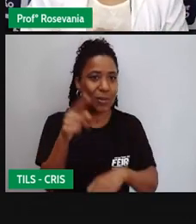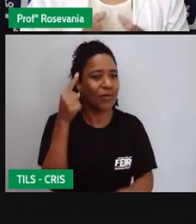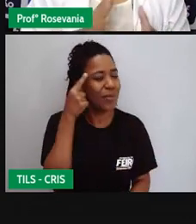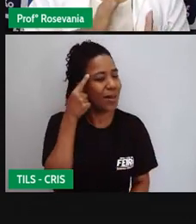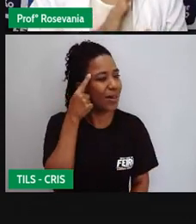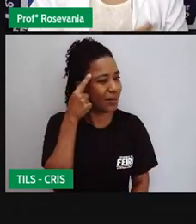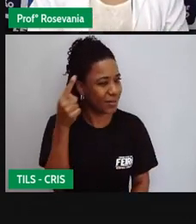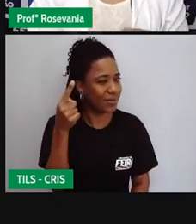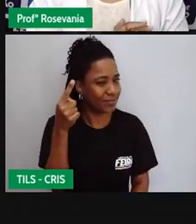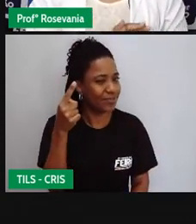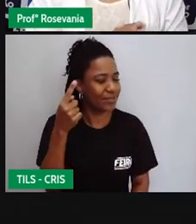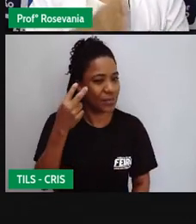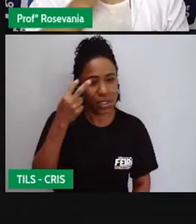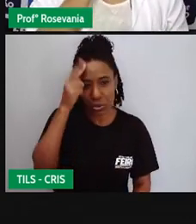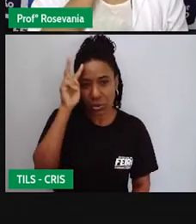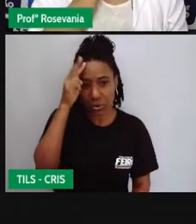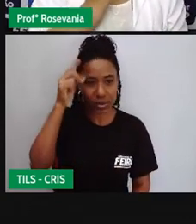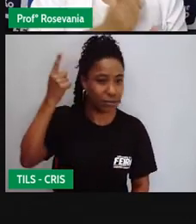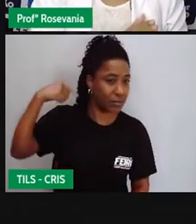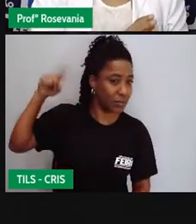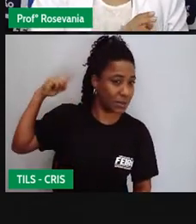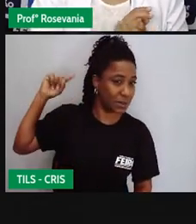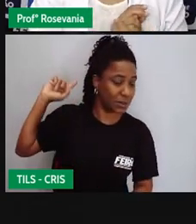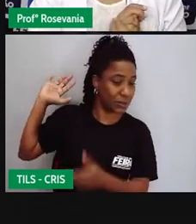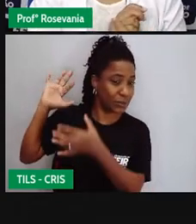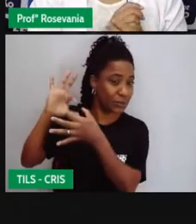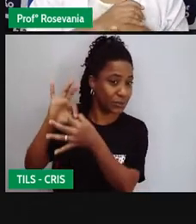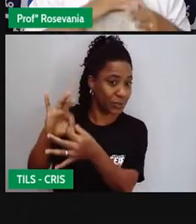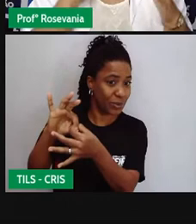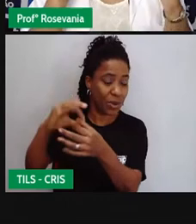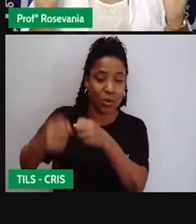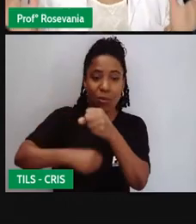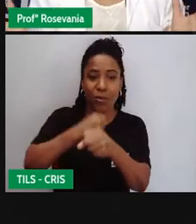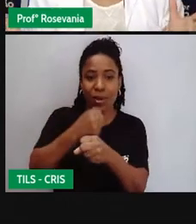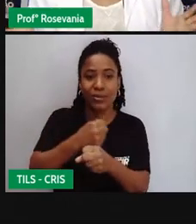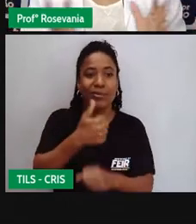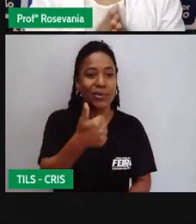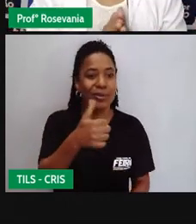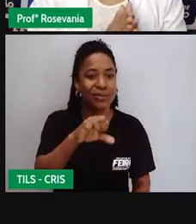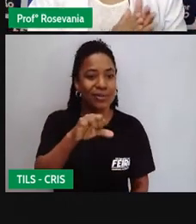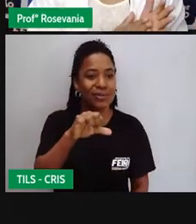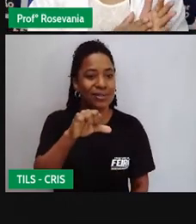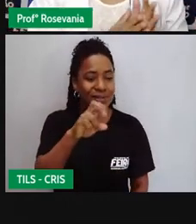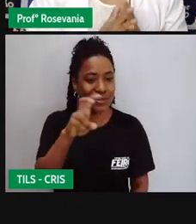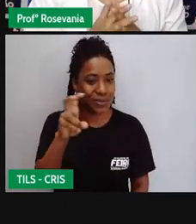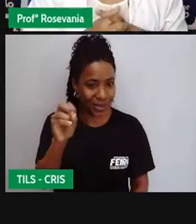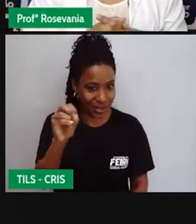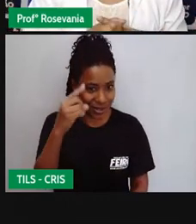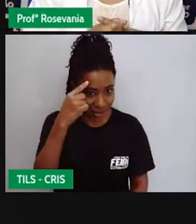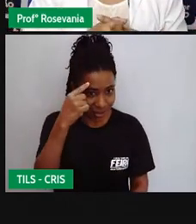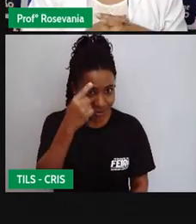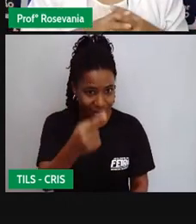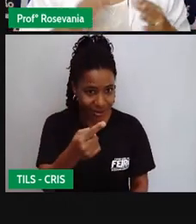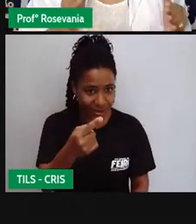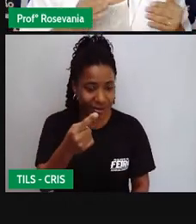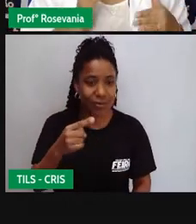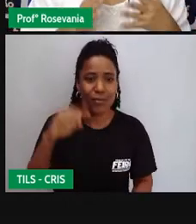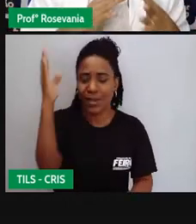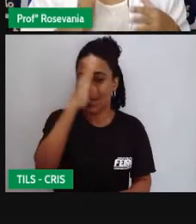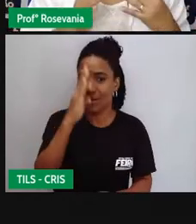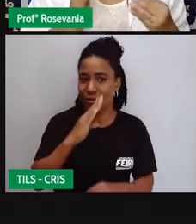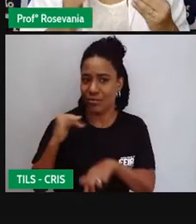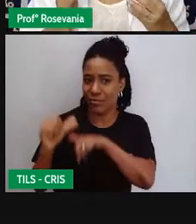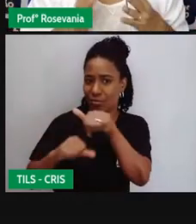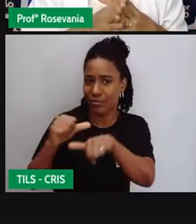história, a gente sabe que foi a partir de 1950 que tudo começou a mudar com relação a isso no Brasil, porque